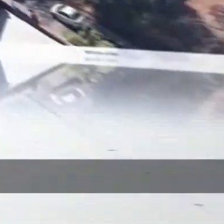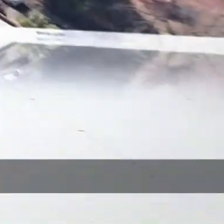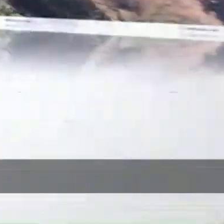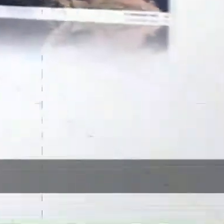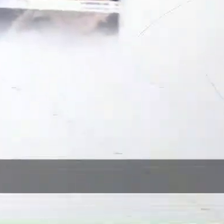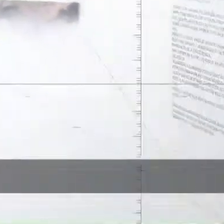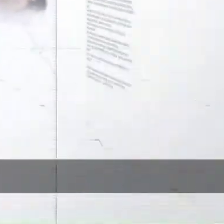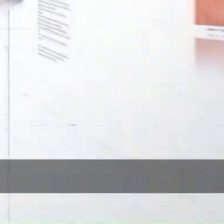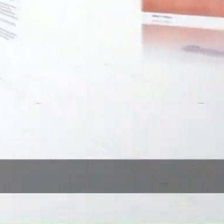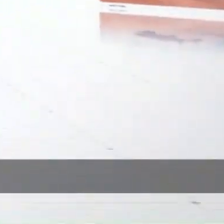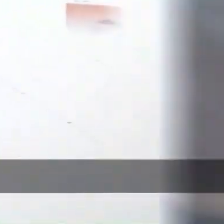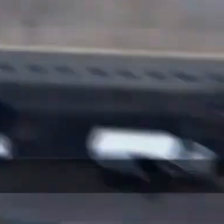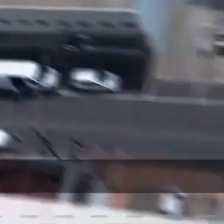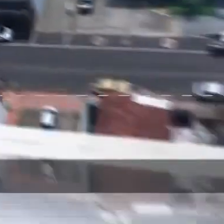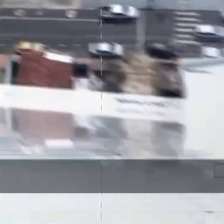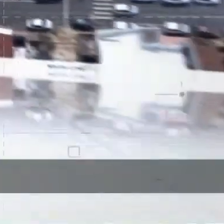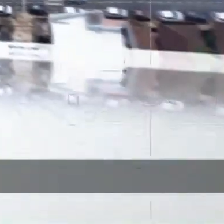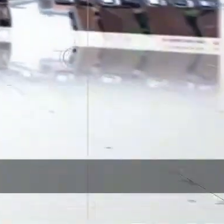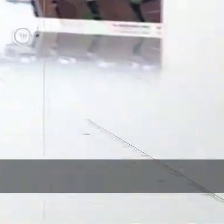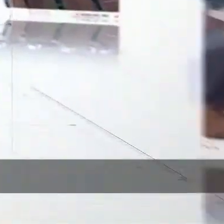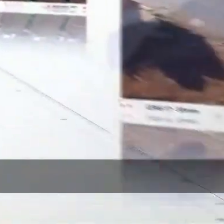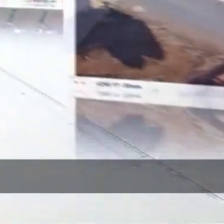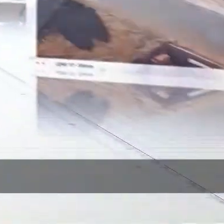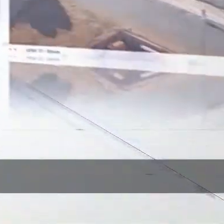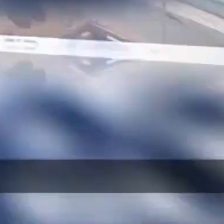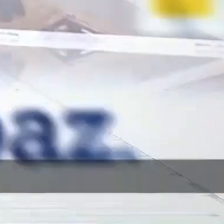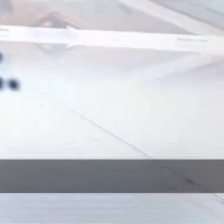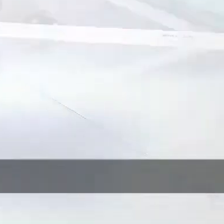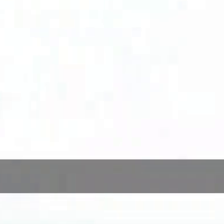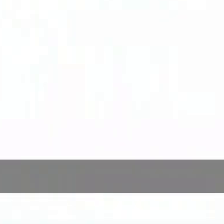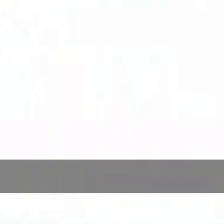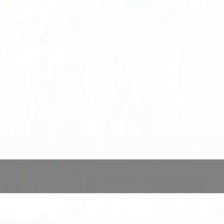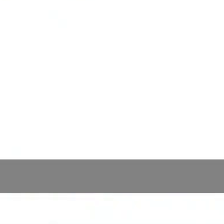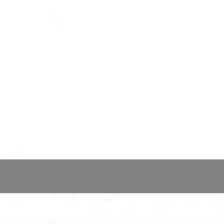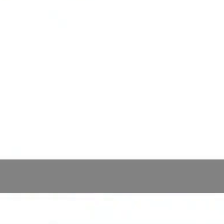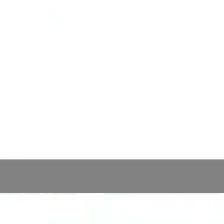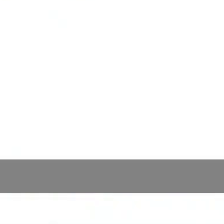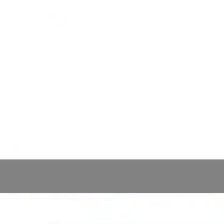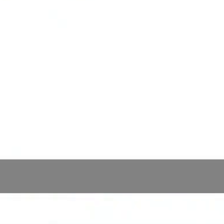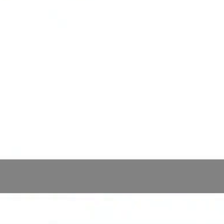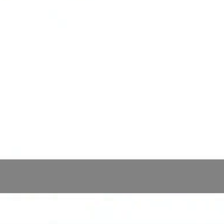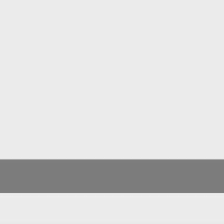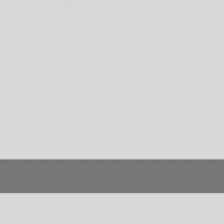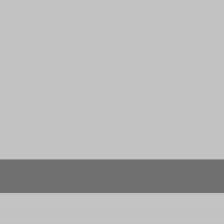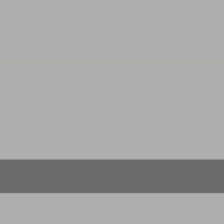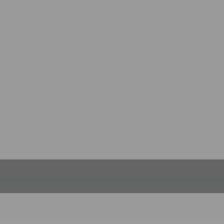Começa agora o programa 44, Dione Prefeito.